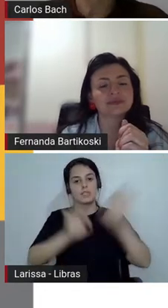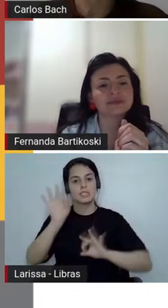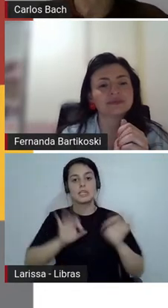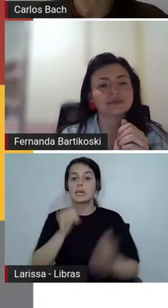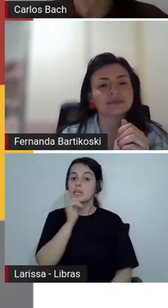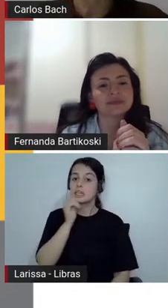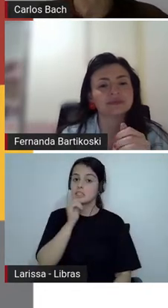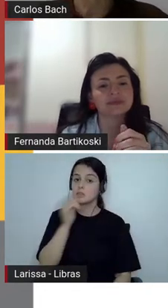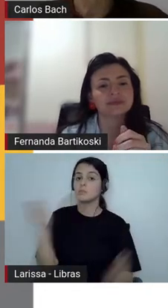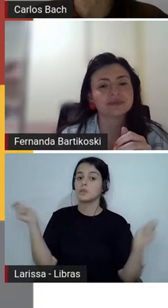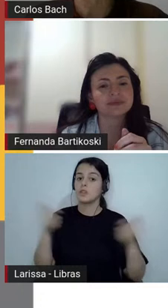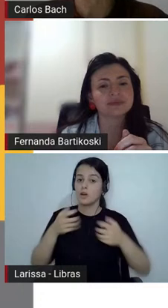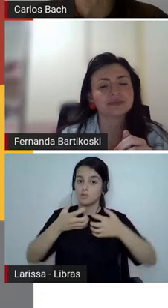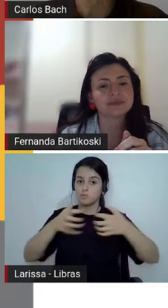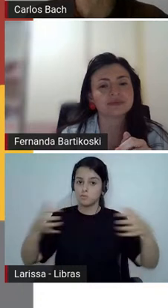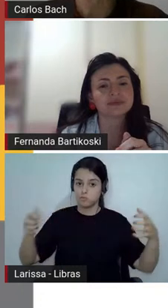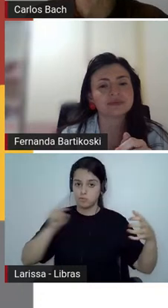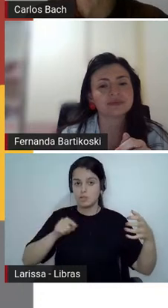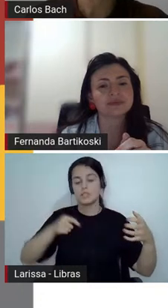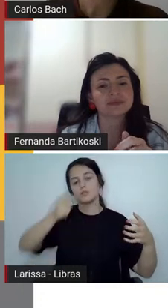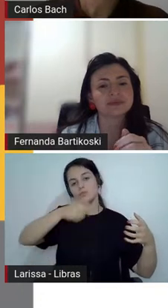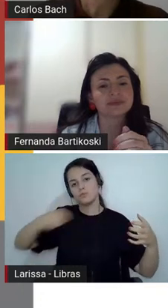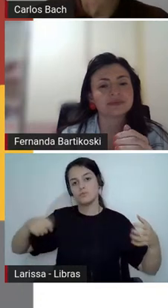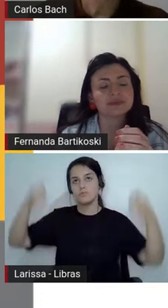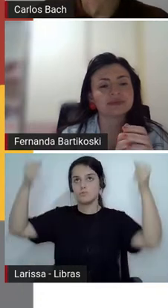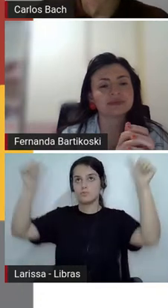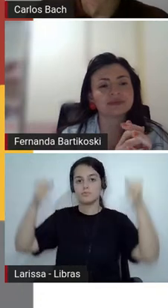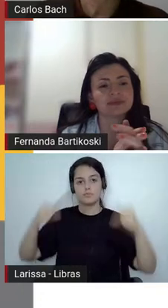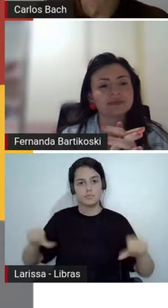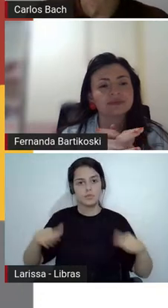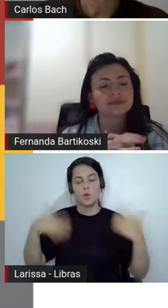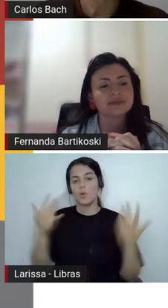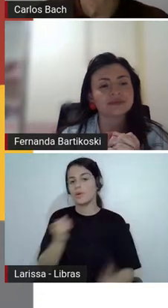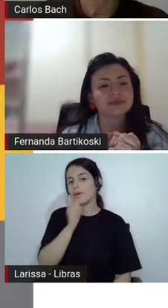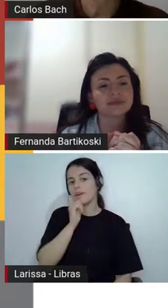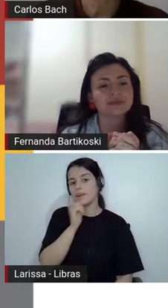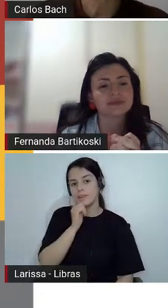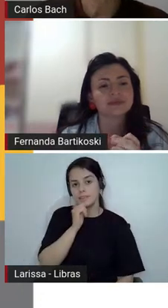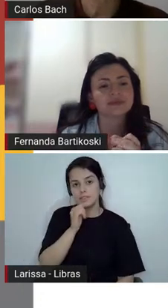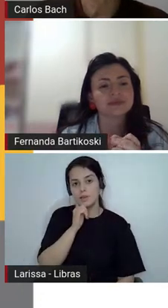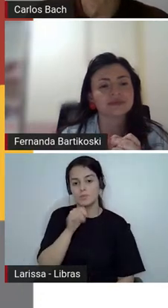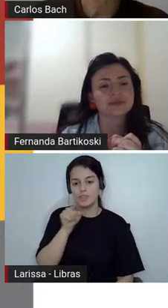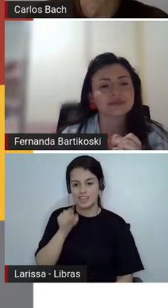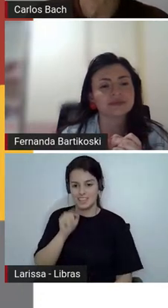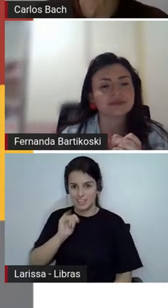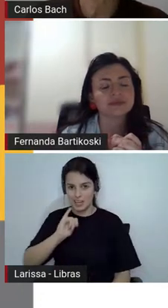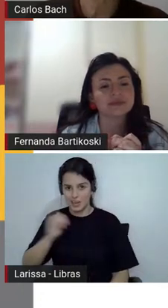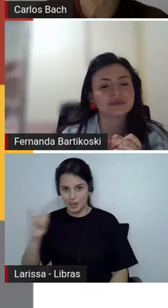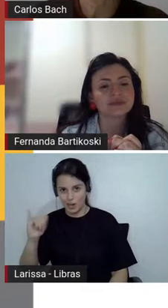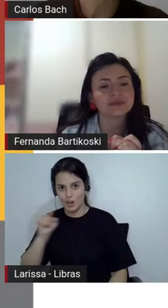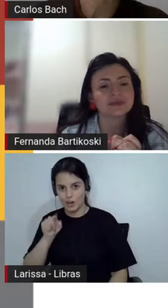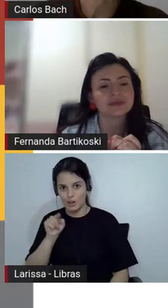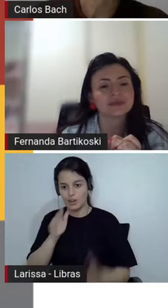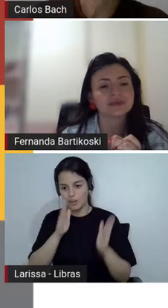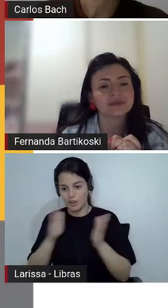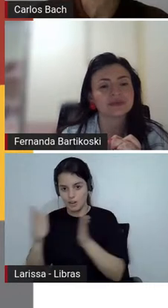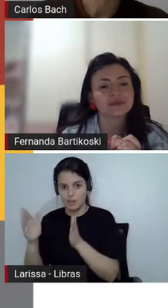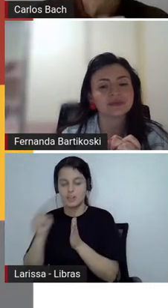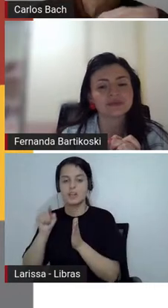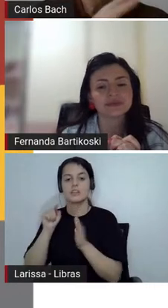ser fixado junto com as crônicas que lemos em aula e nosso varal do tempo que será apresentado na próxima atividade